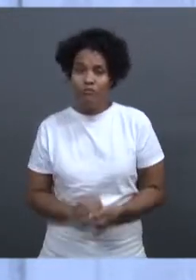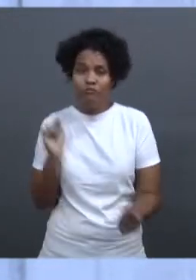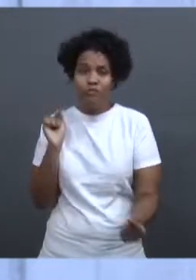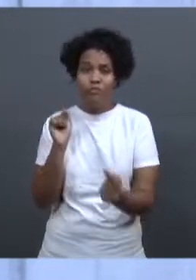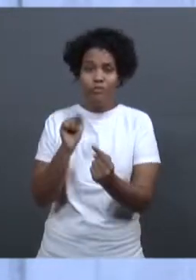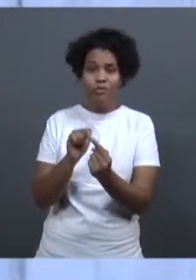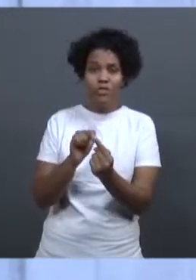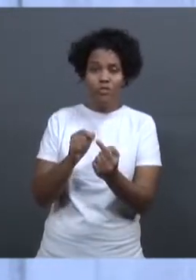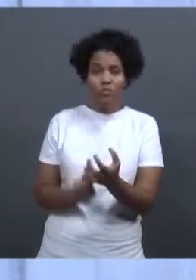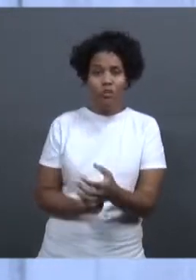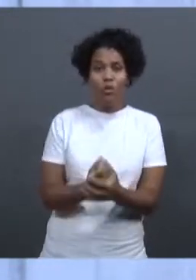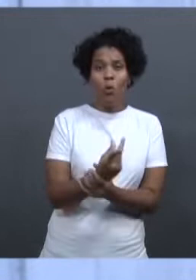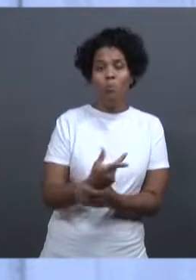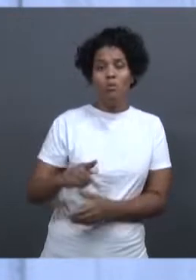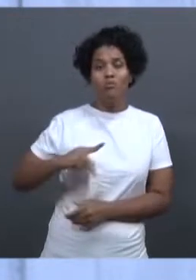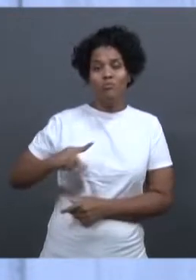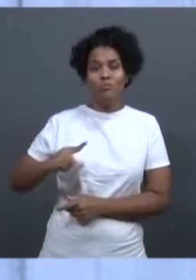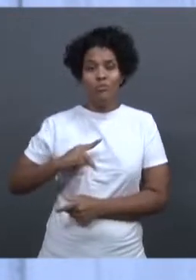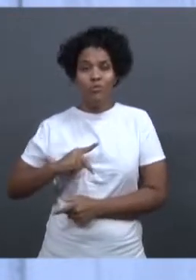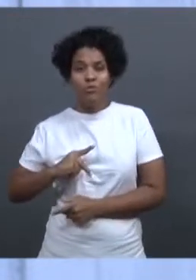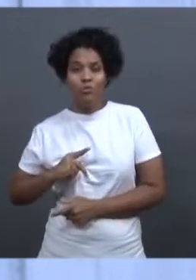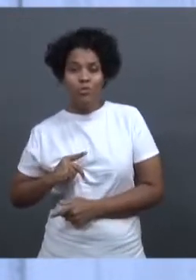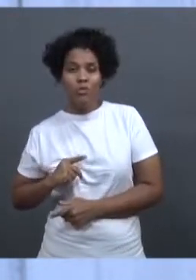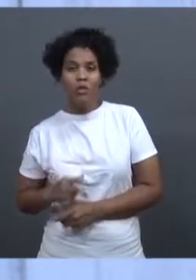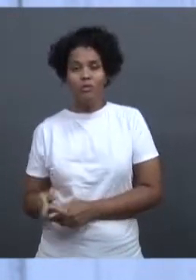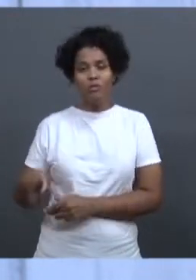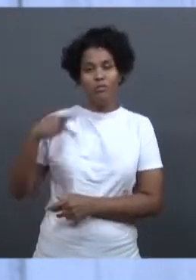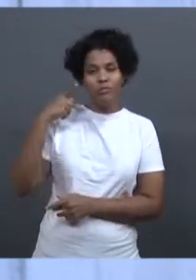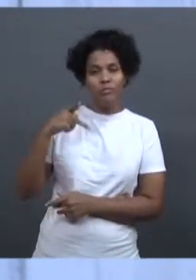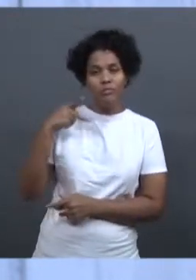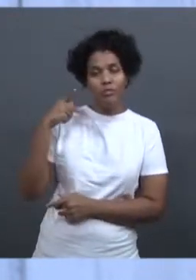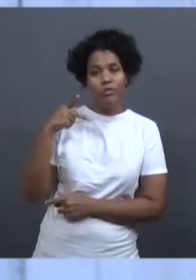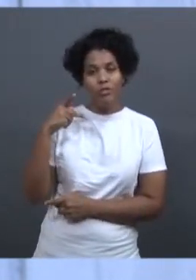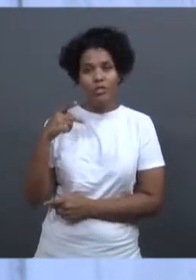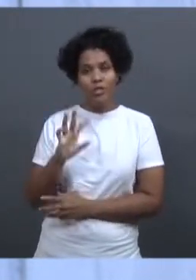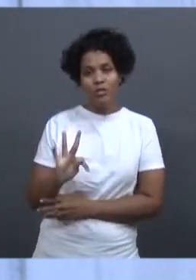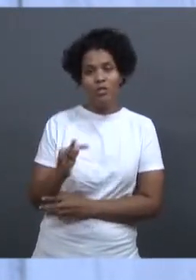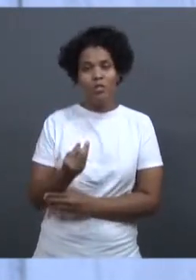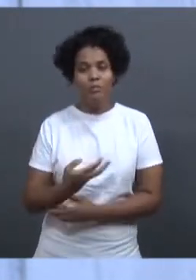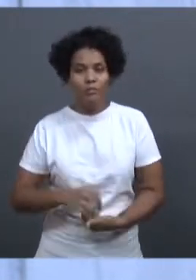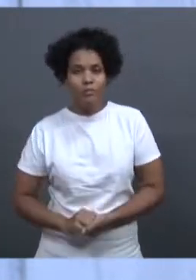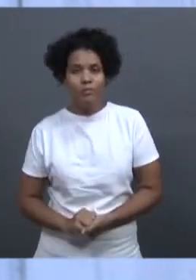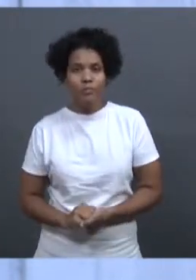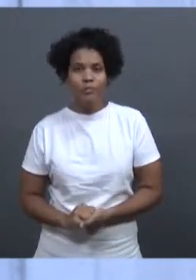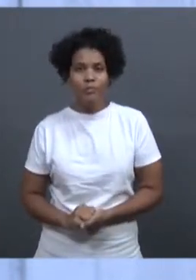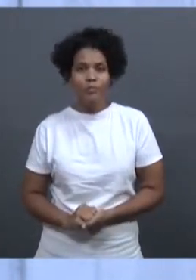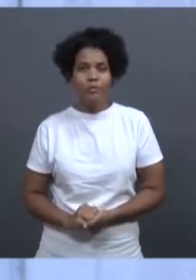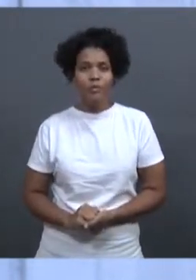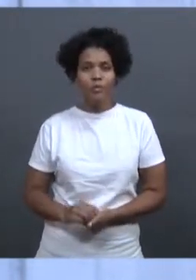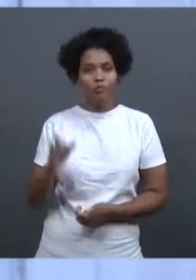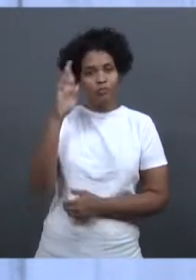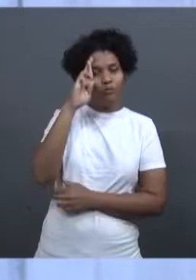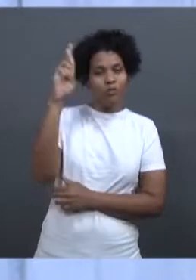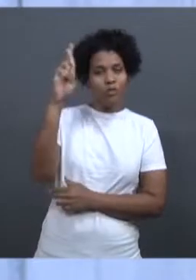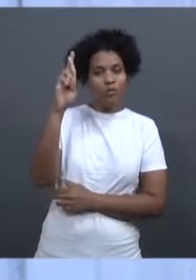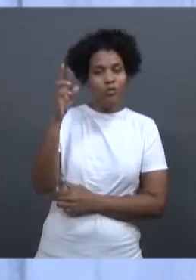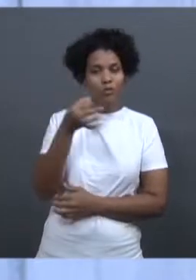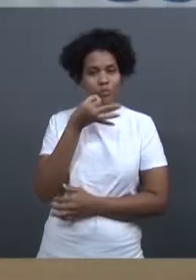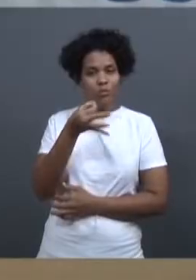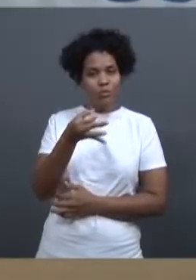da Procuradoria Geral. O diretor de planejamento da Proplade traz mais informações, confira.